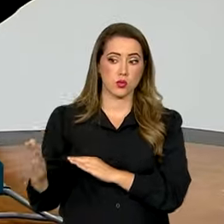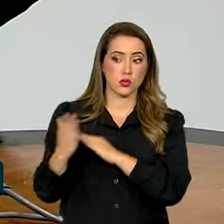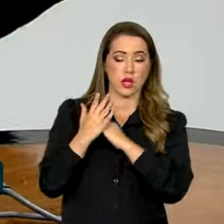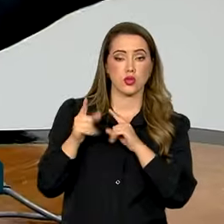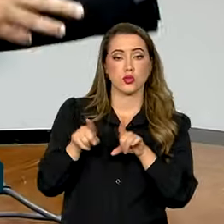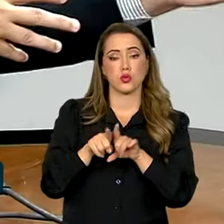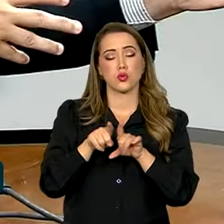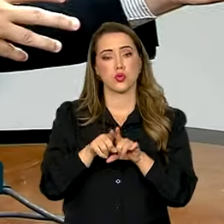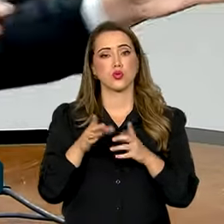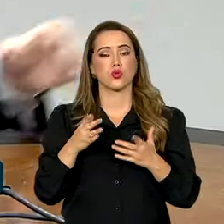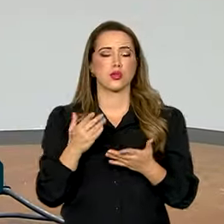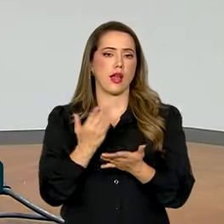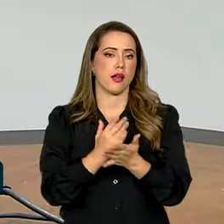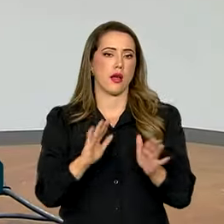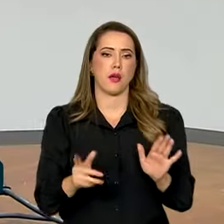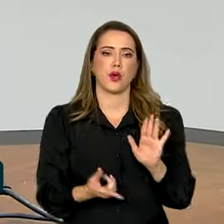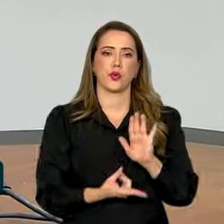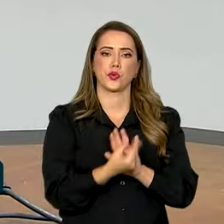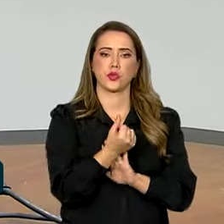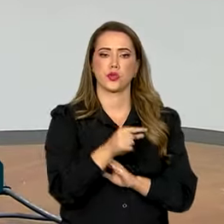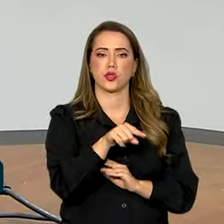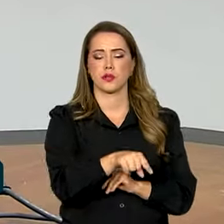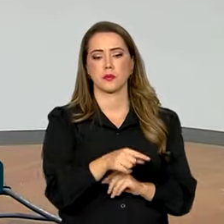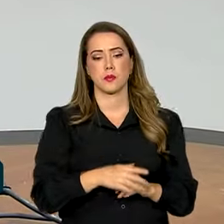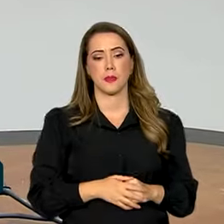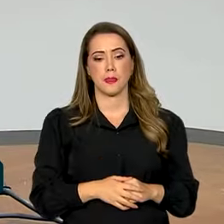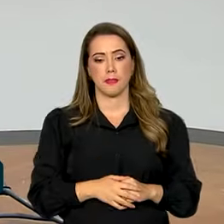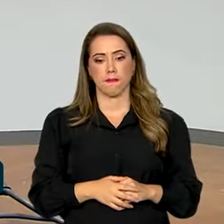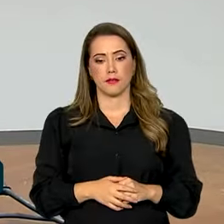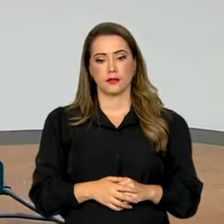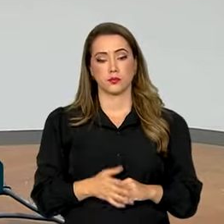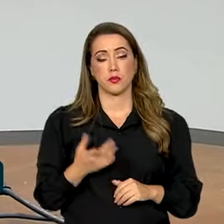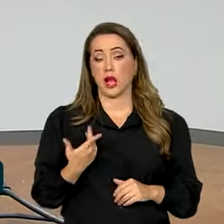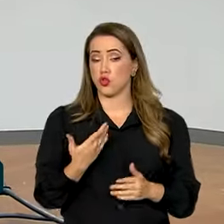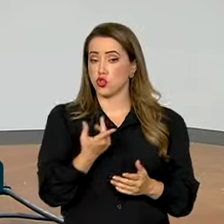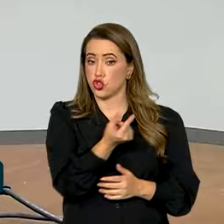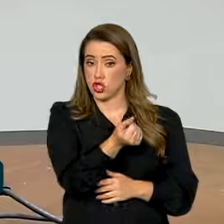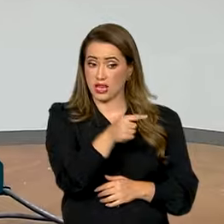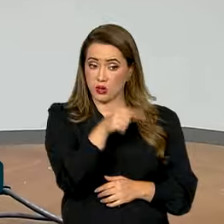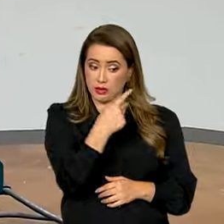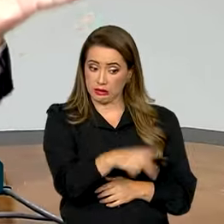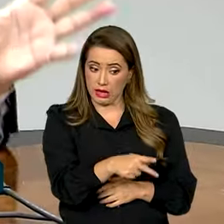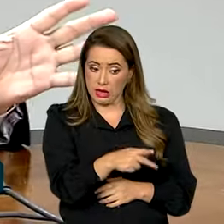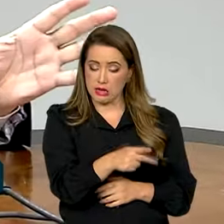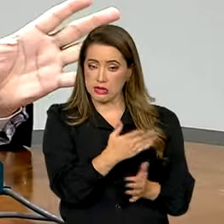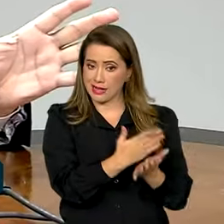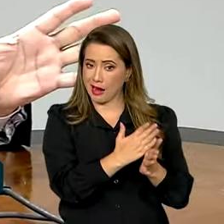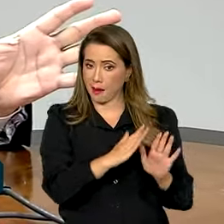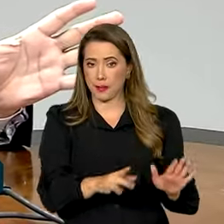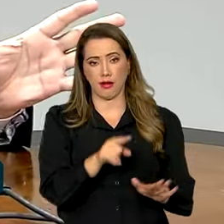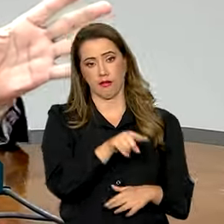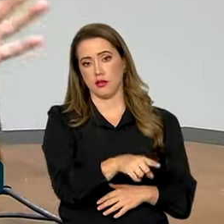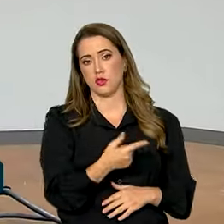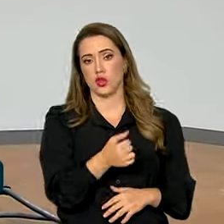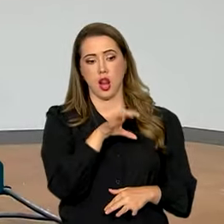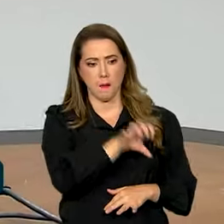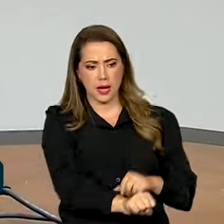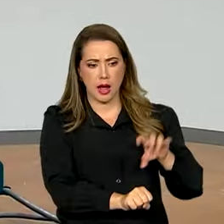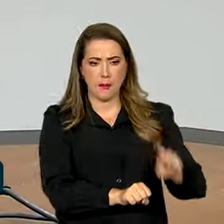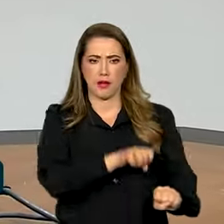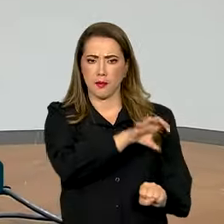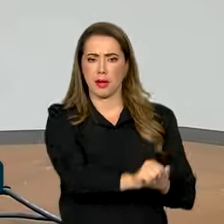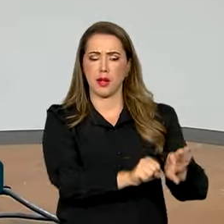Ou seja, a pauta hoje é a asfixia financeira, é desidratar financeiramente o crime